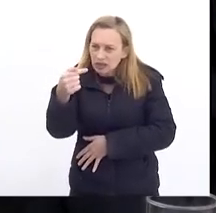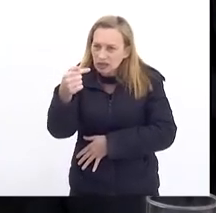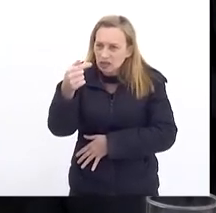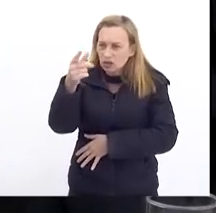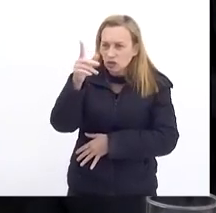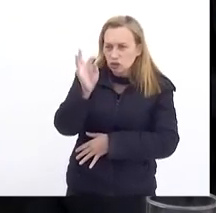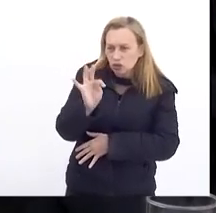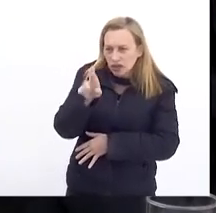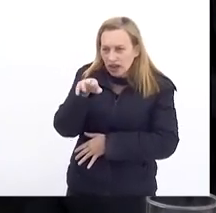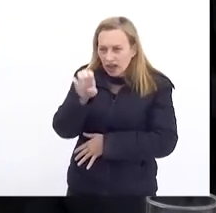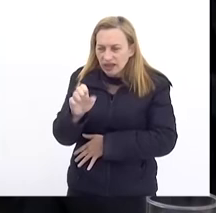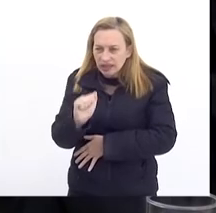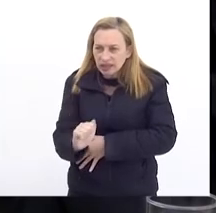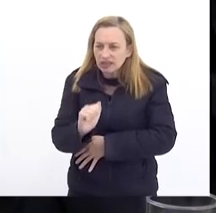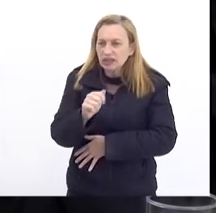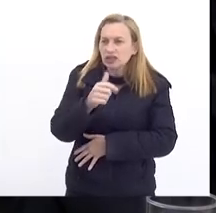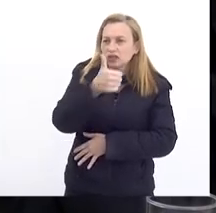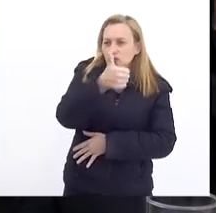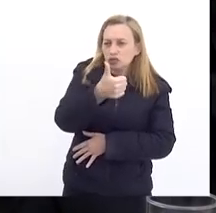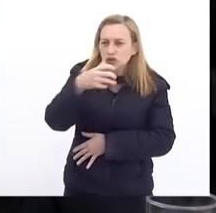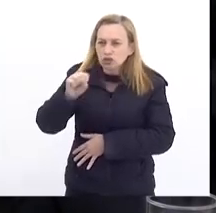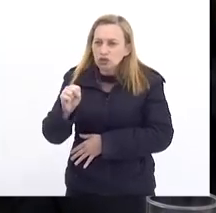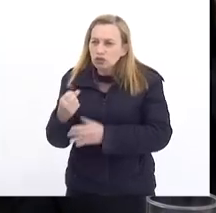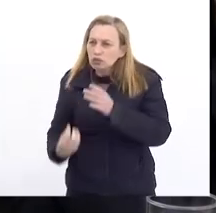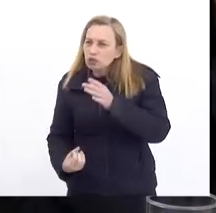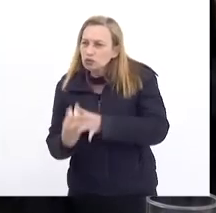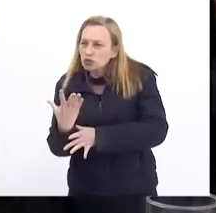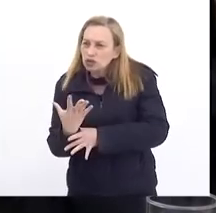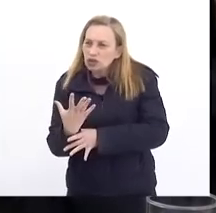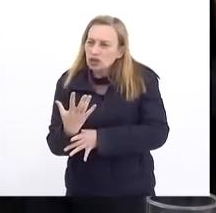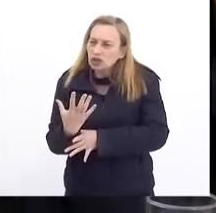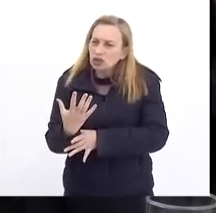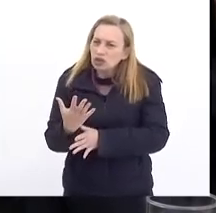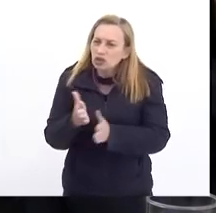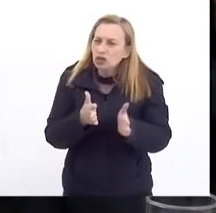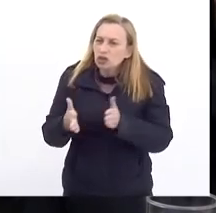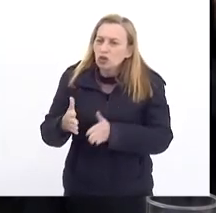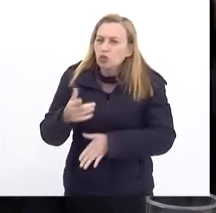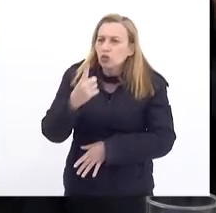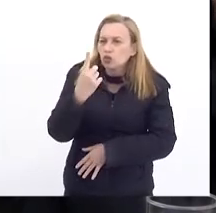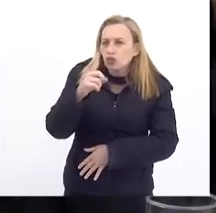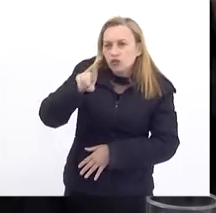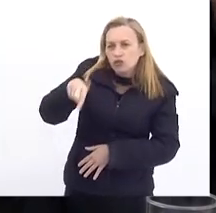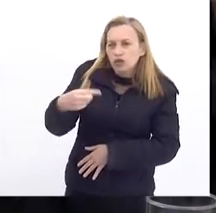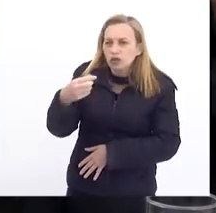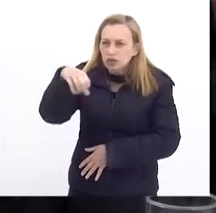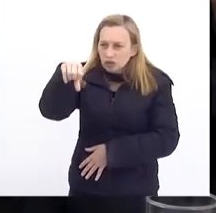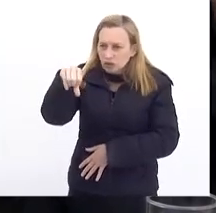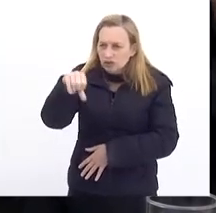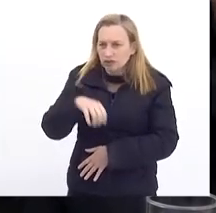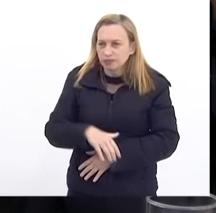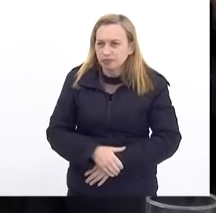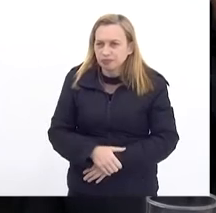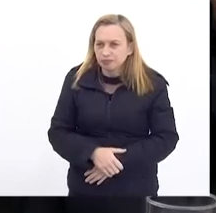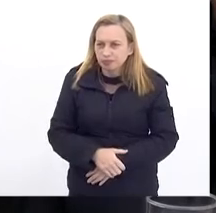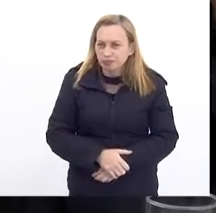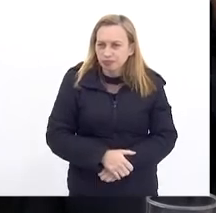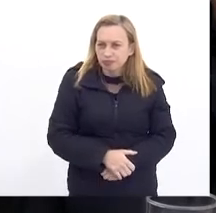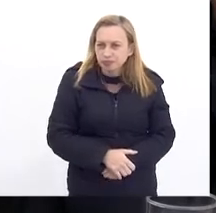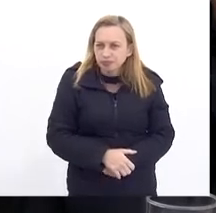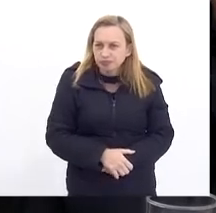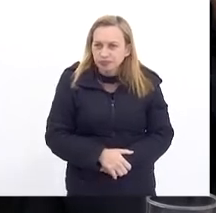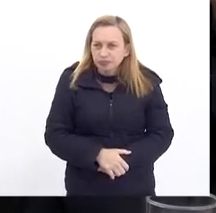E em 2018 Passamos a produzir 1,9 Isso